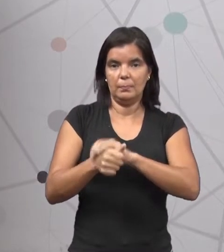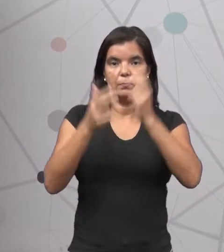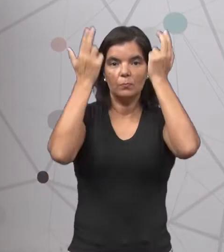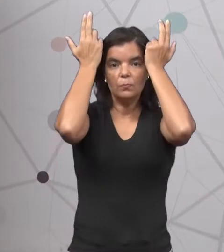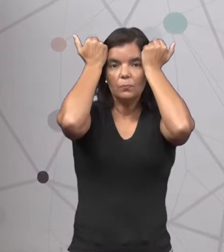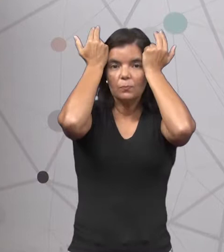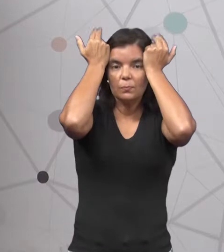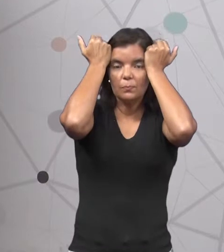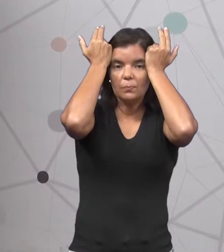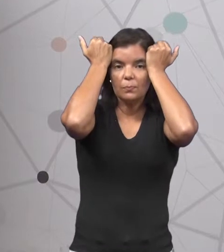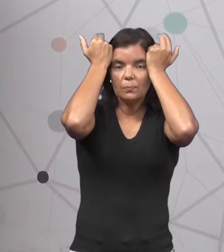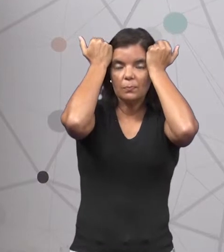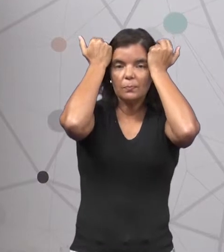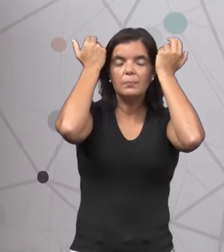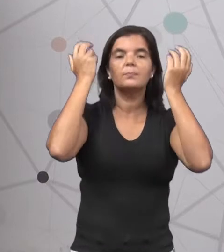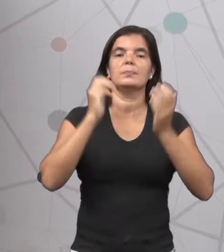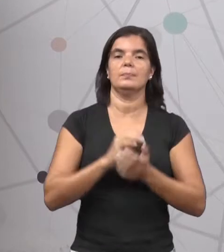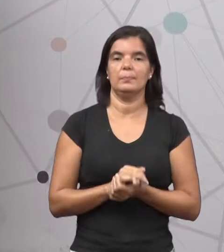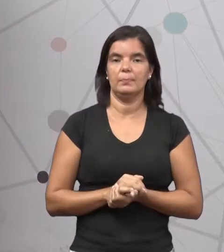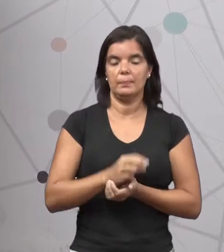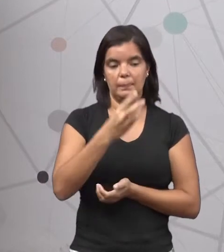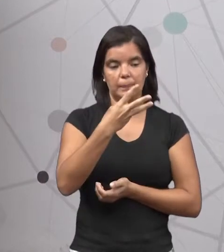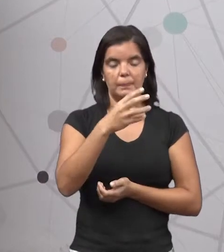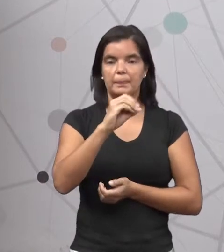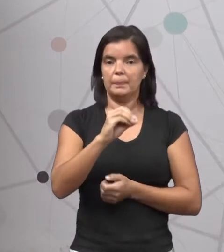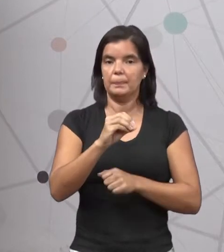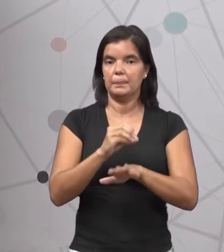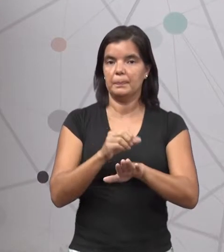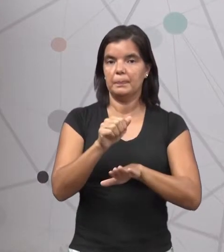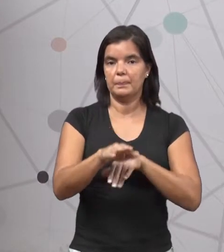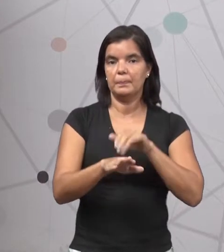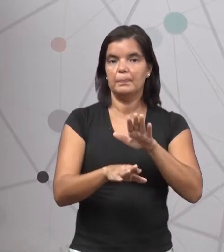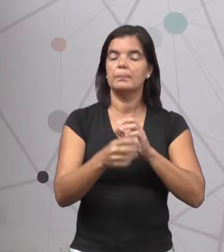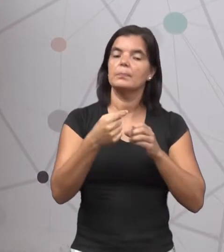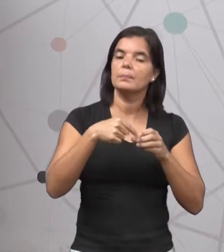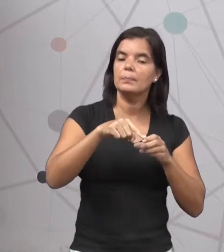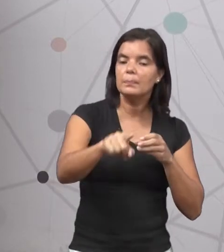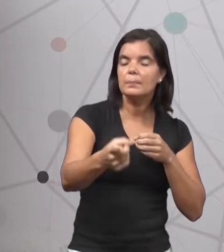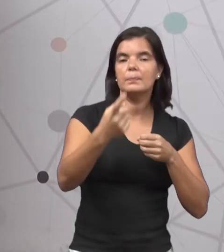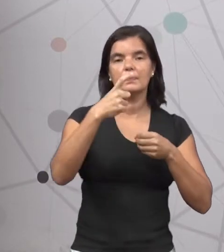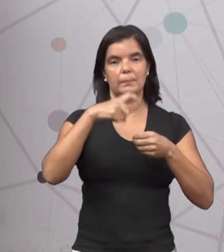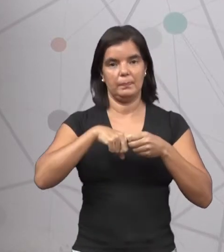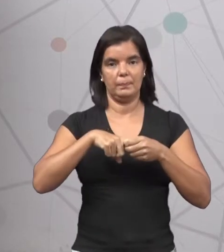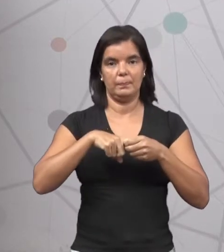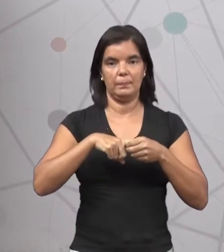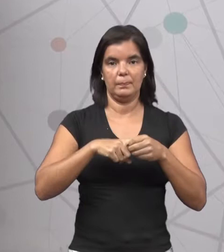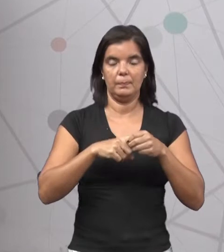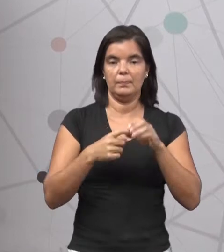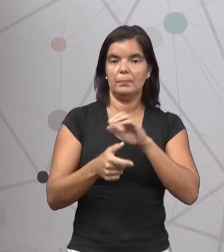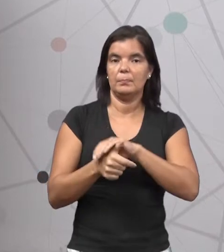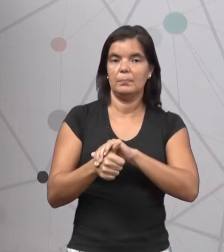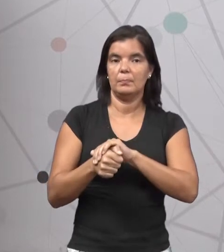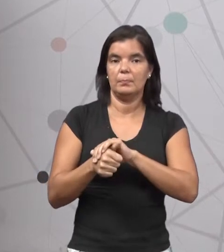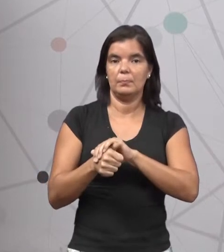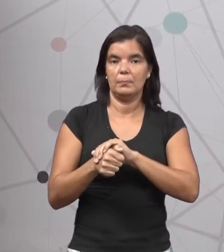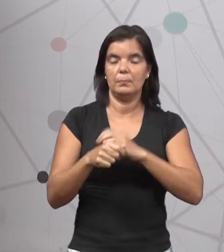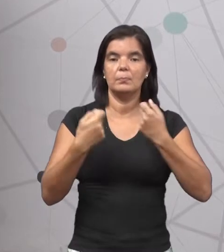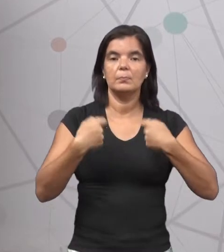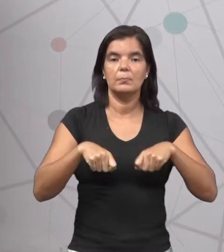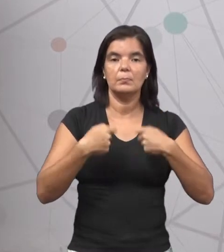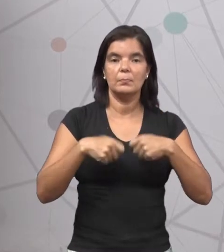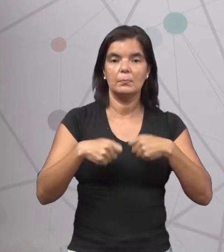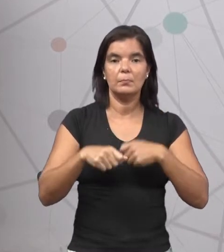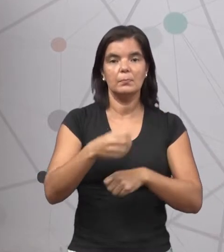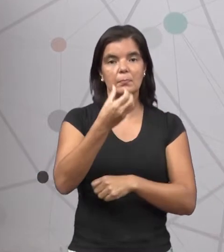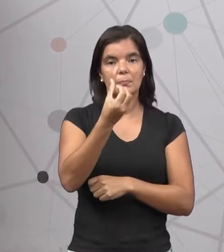tartaruga deu 30 passos indo e voltando, a tartaruga precisou